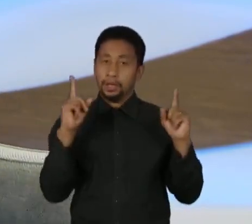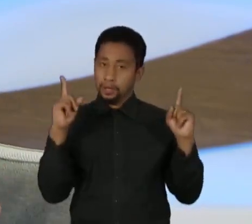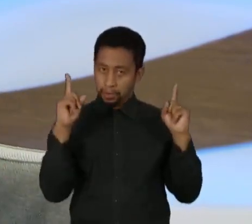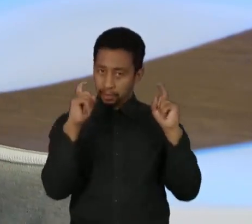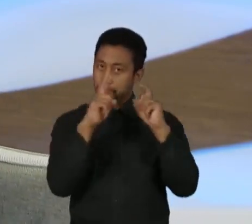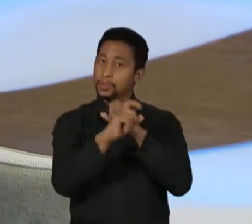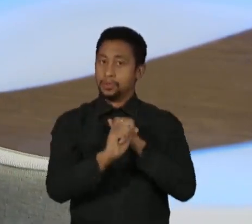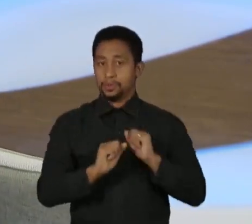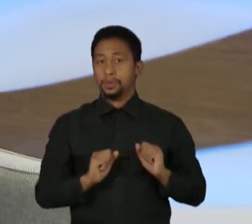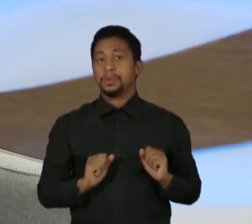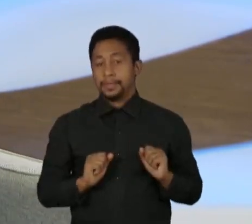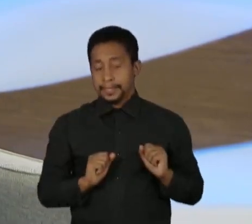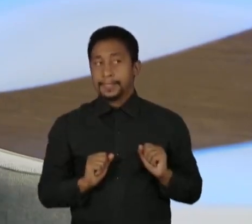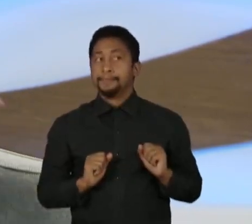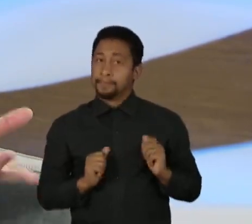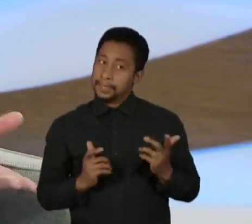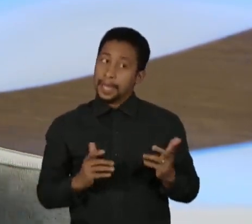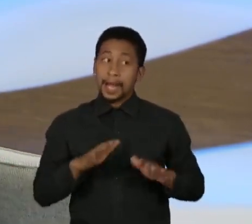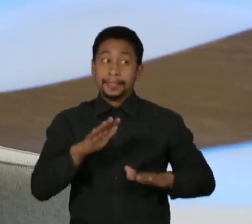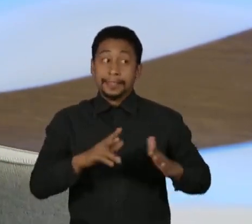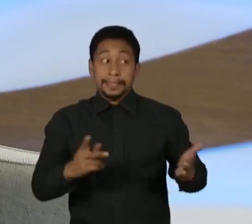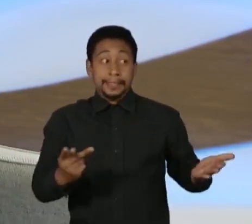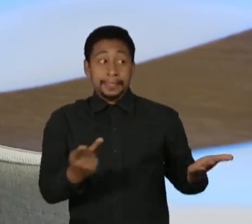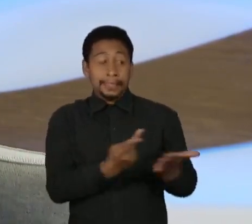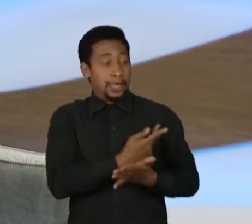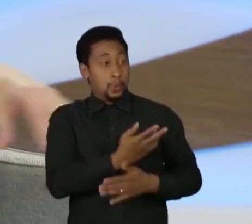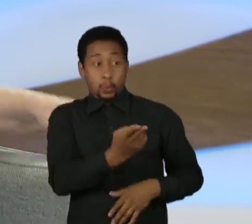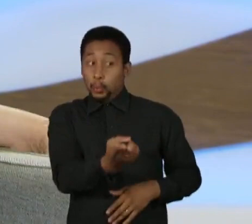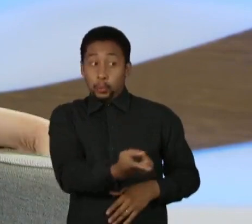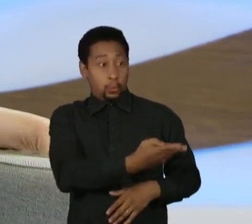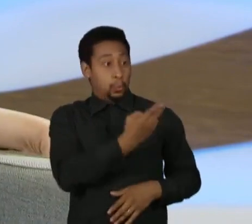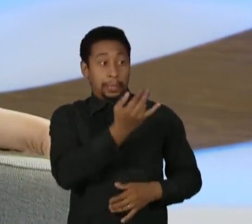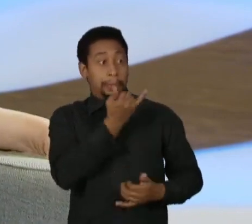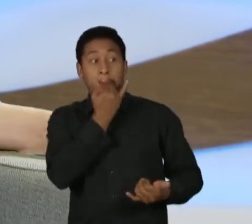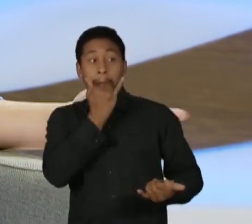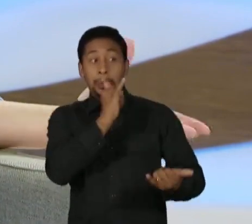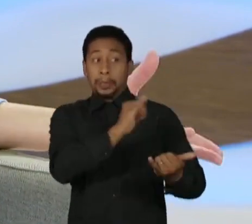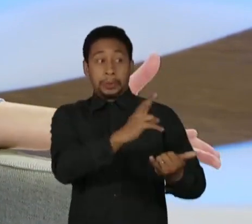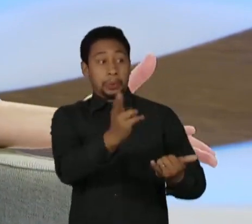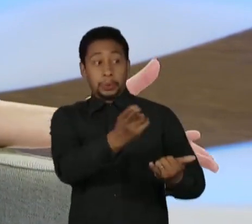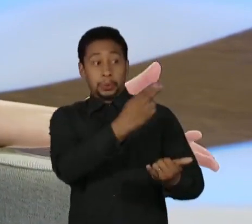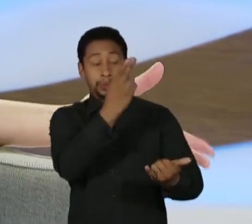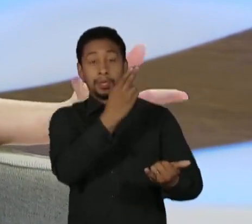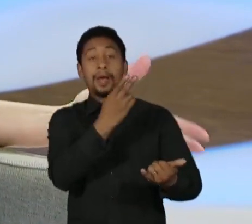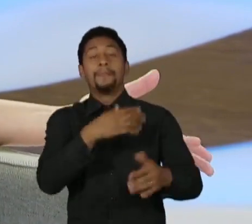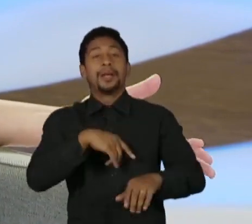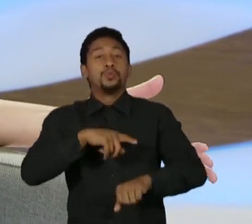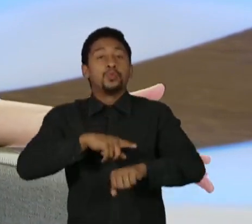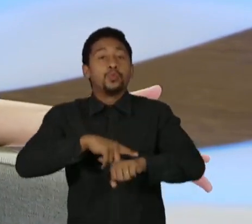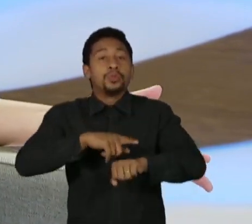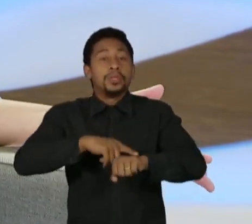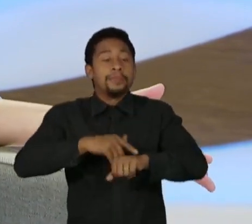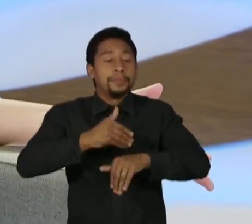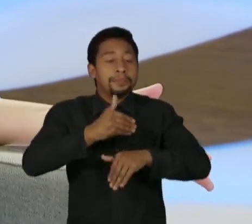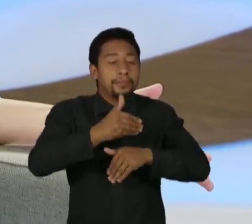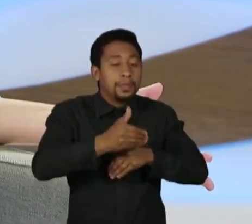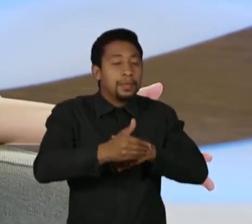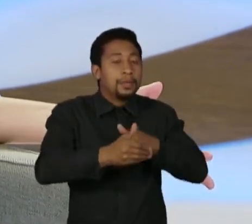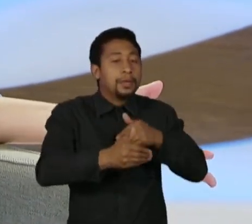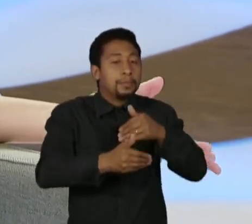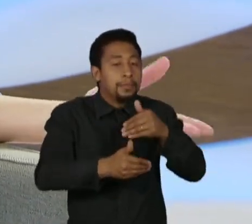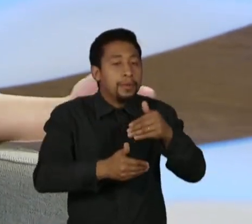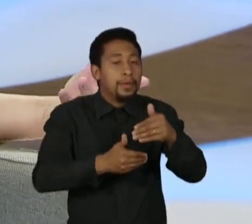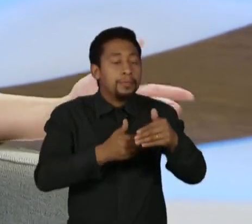não esteja da ordem do imperdoável, basta uma conversa, basta o tempo, mas o imperdoável é aquilo que te coloca diante de